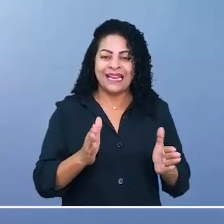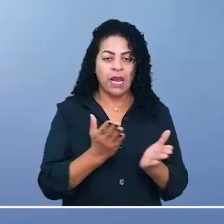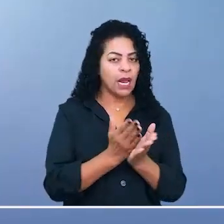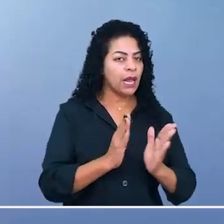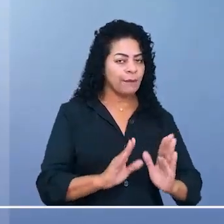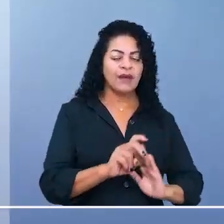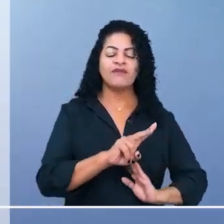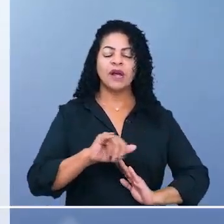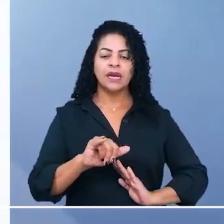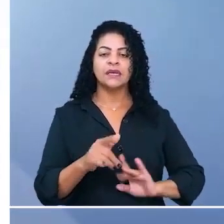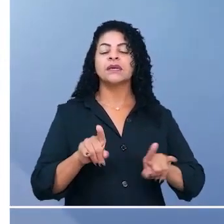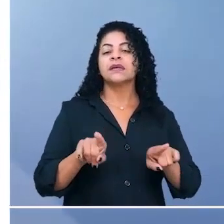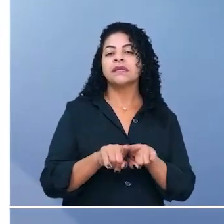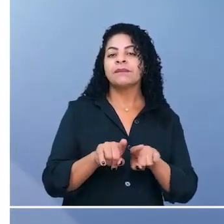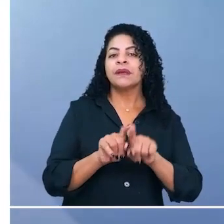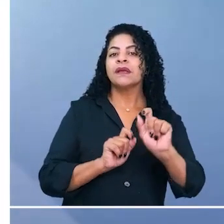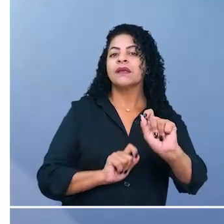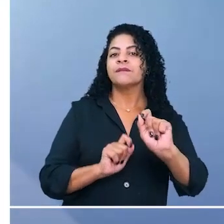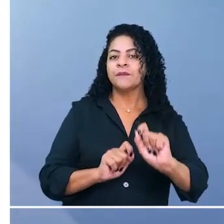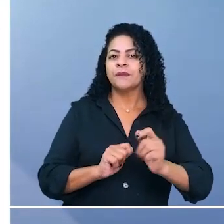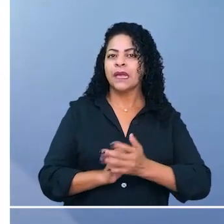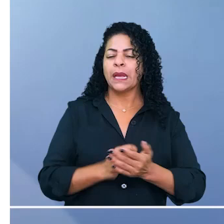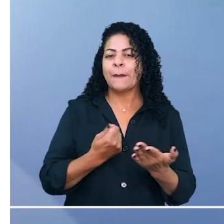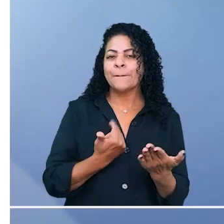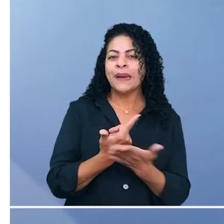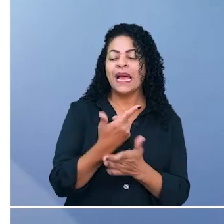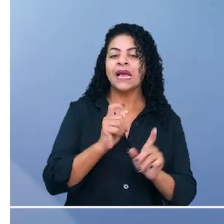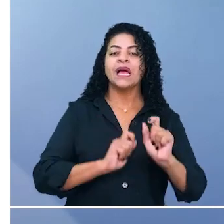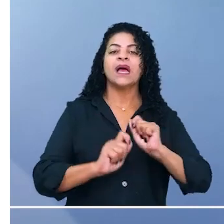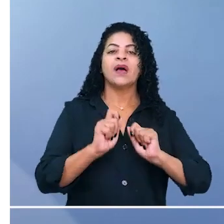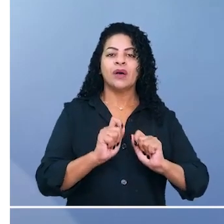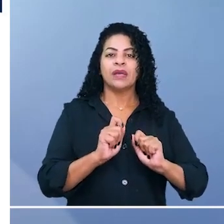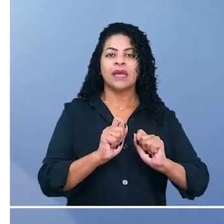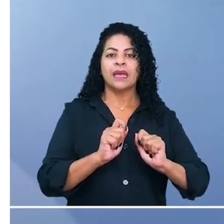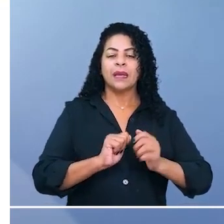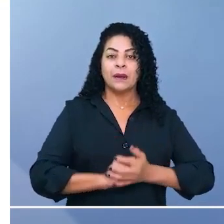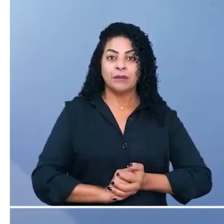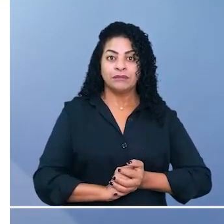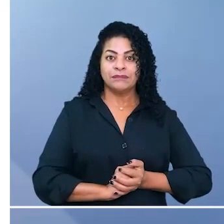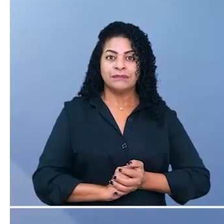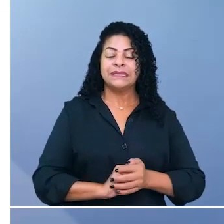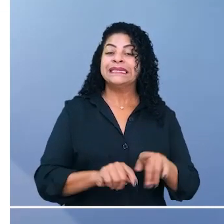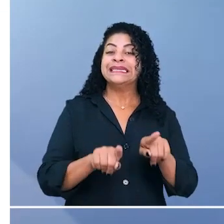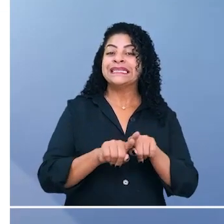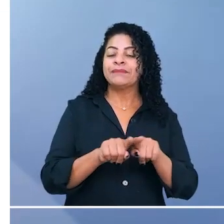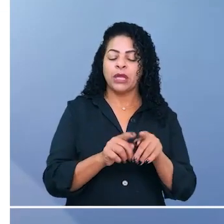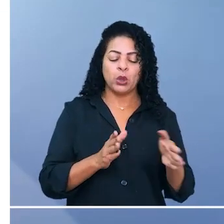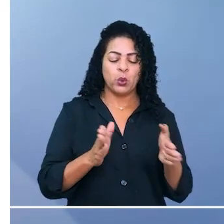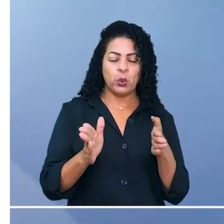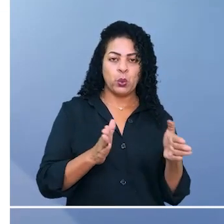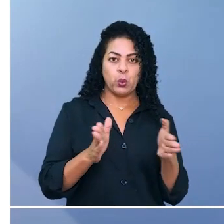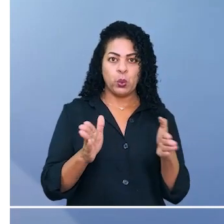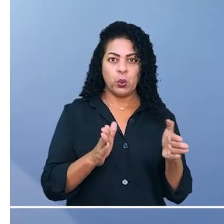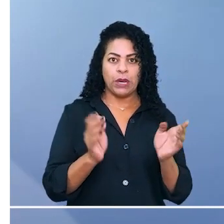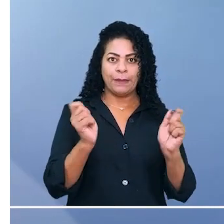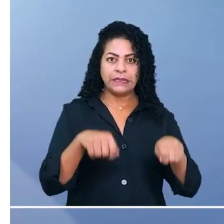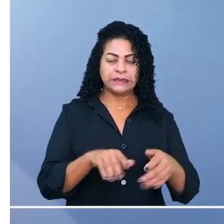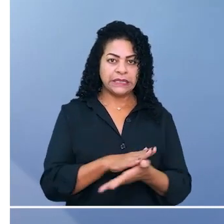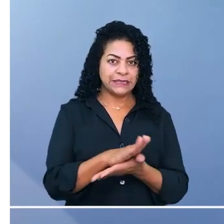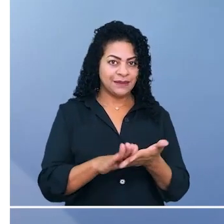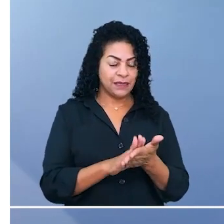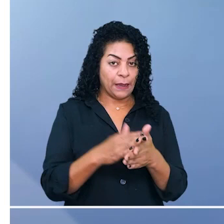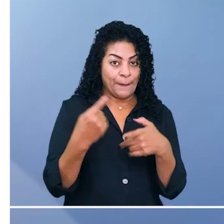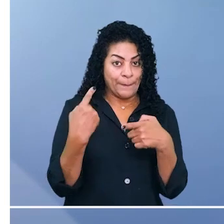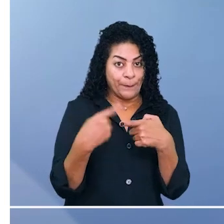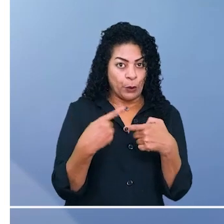Na avaliação do ministro, a indenização deve ser paga por pensionamento mensal, limitada ao período que durar a incapacidade.